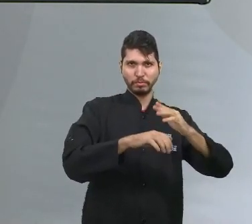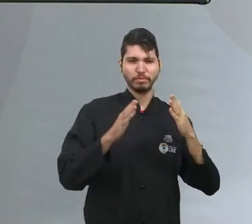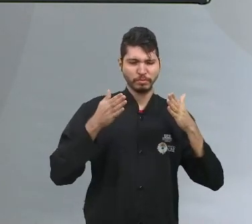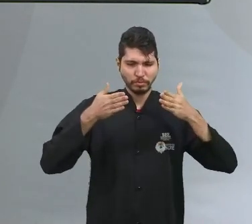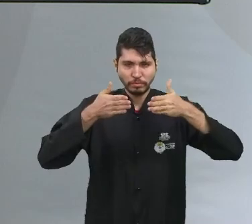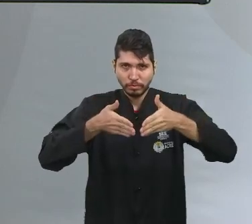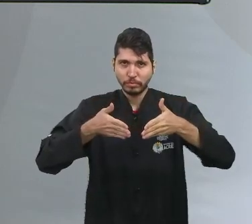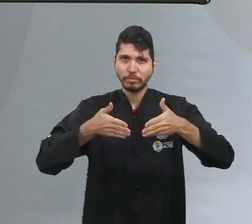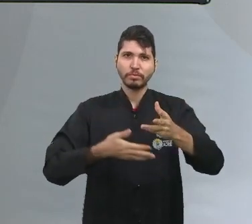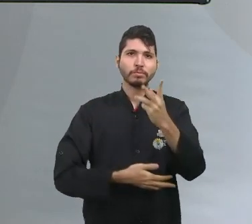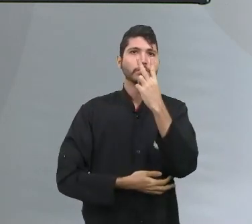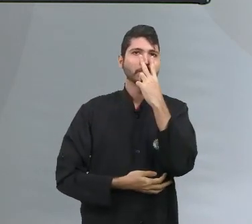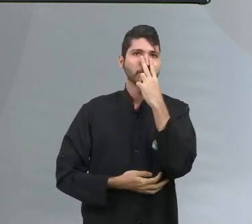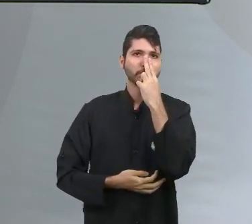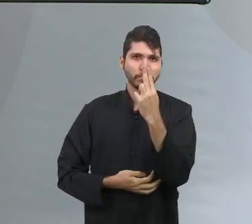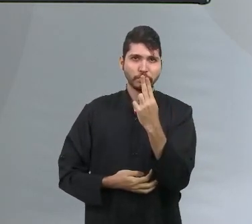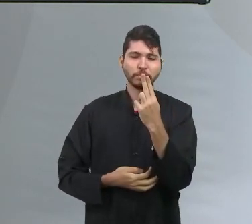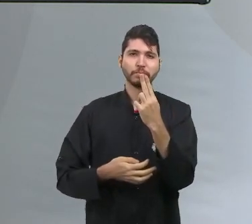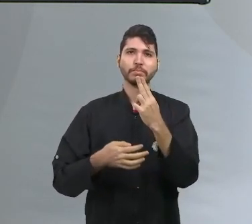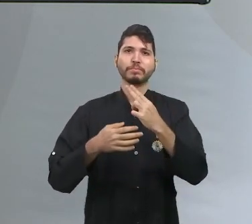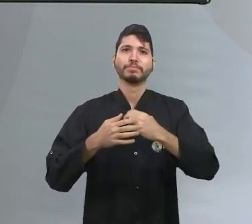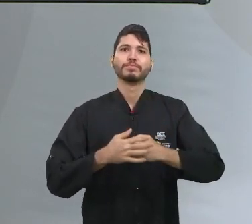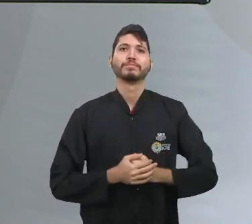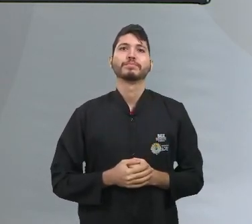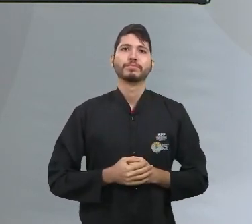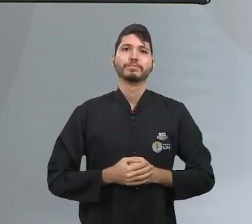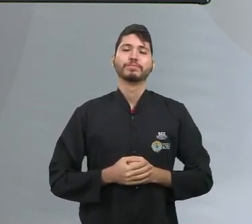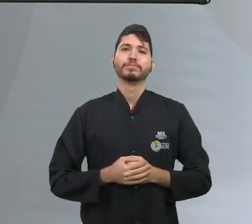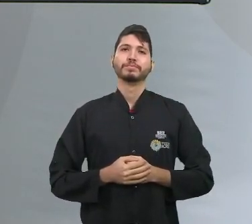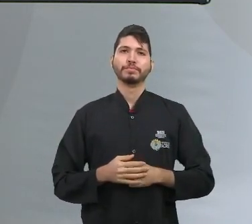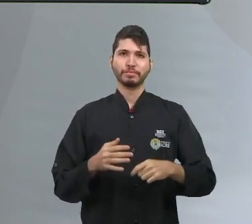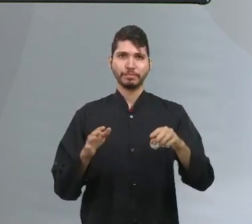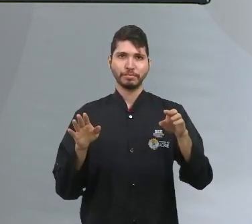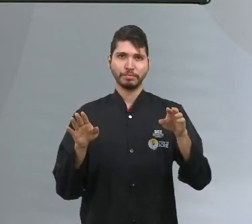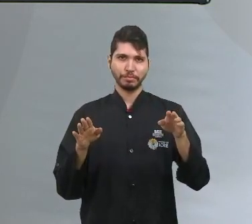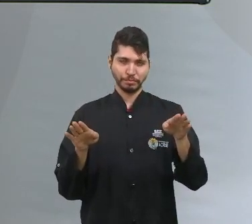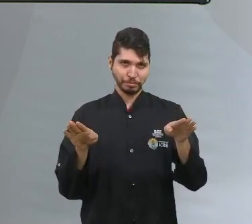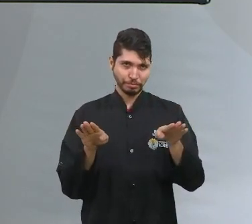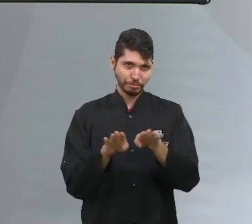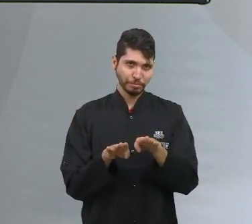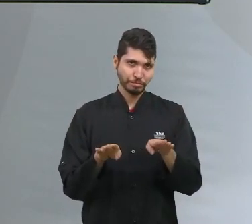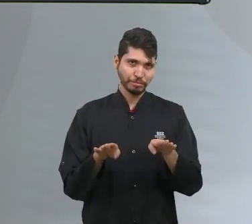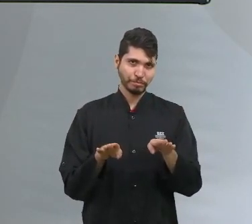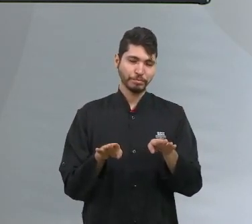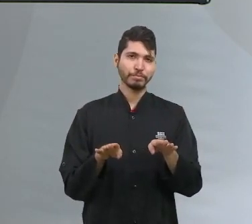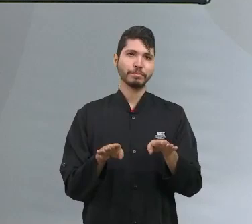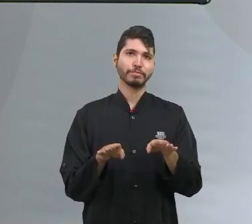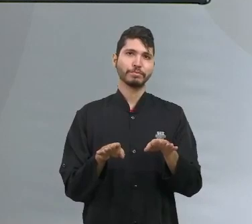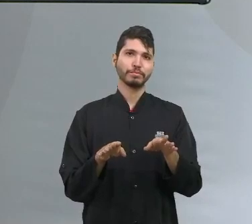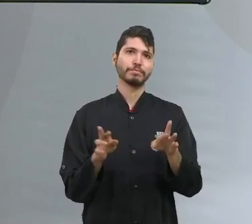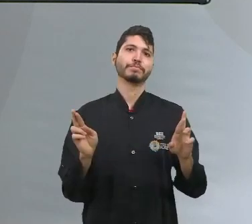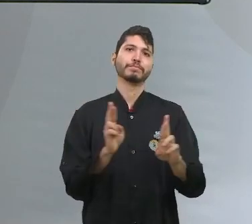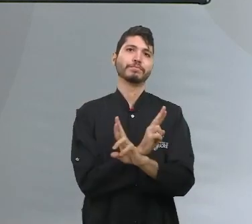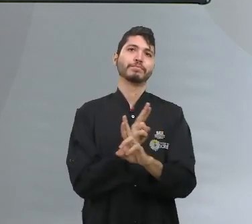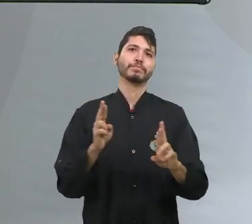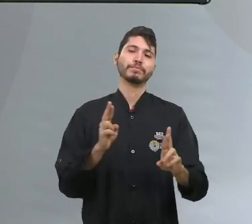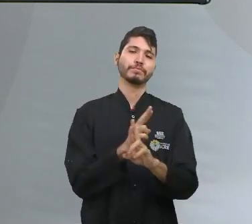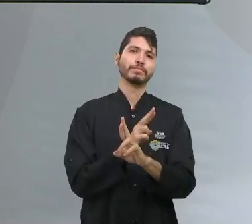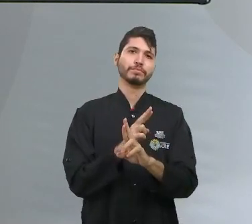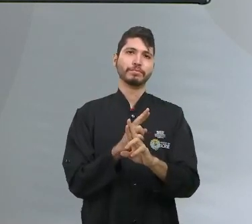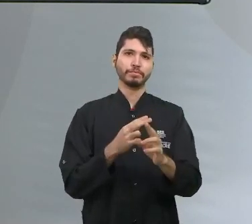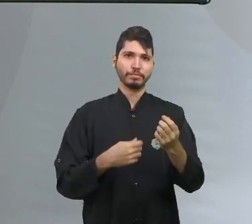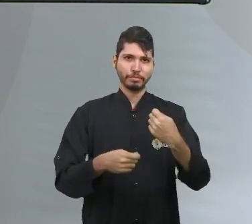mudança no que diz respeito ao aspecto econômico. Deixar um pouco de lado a